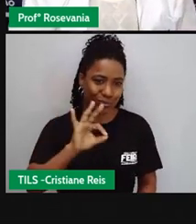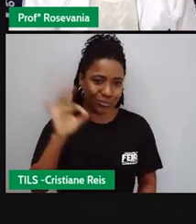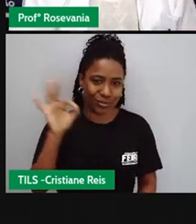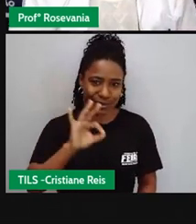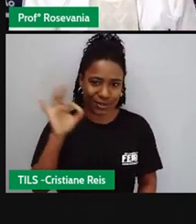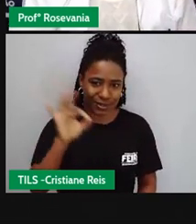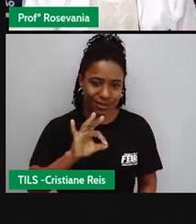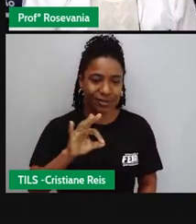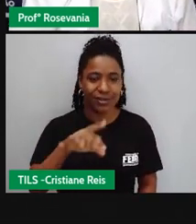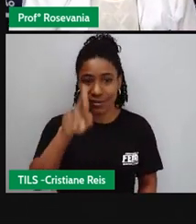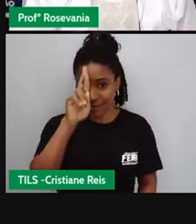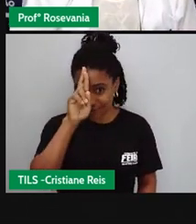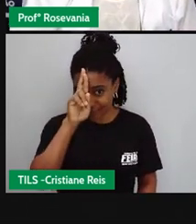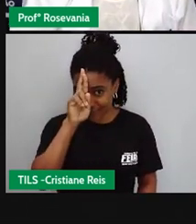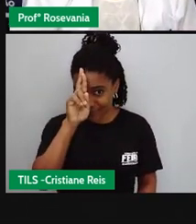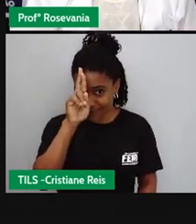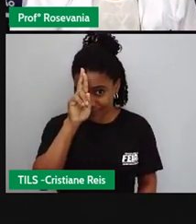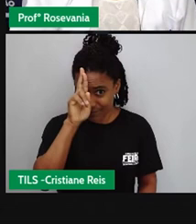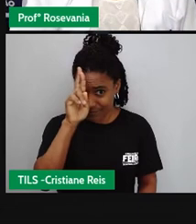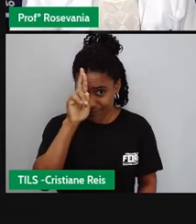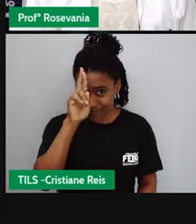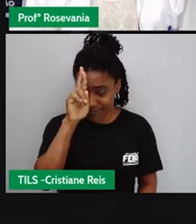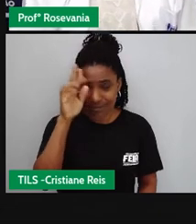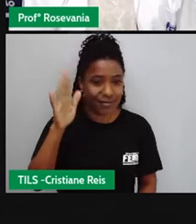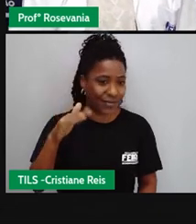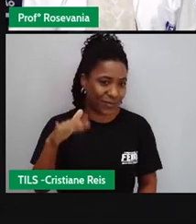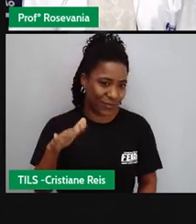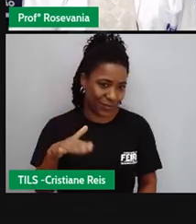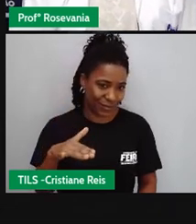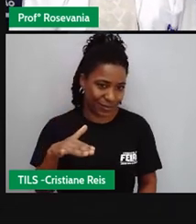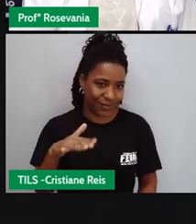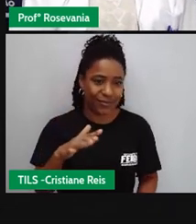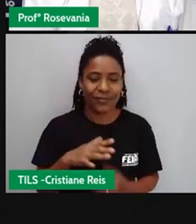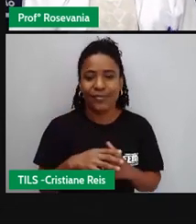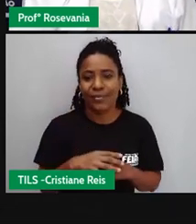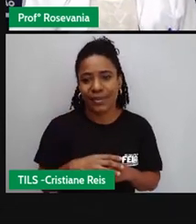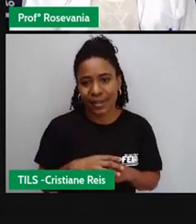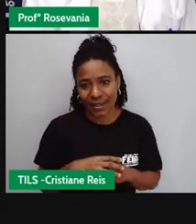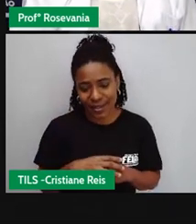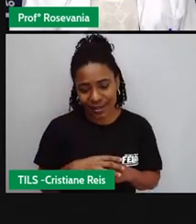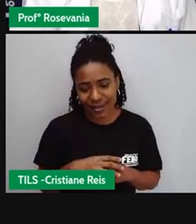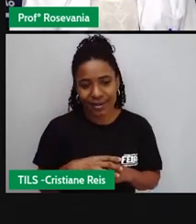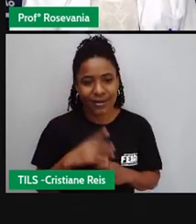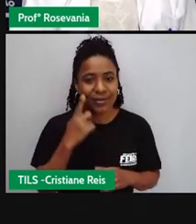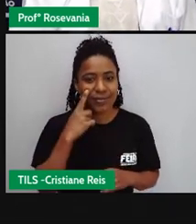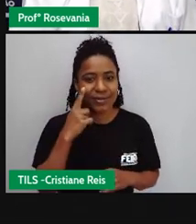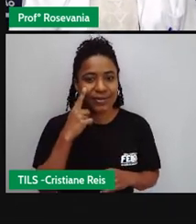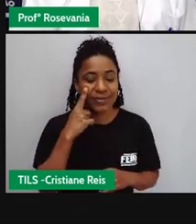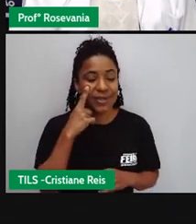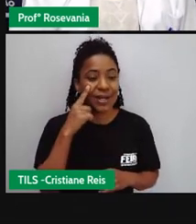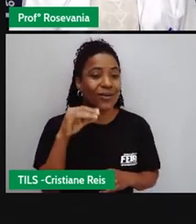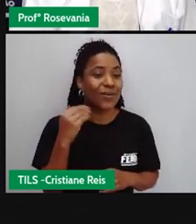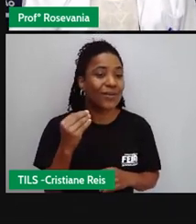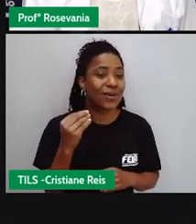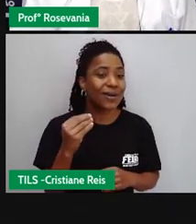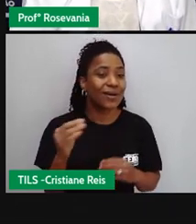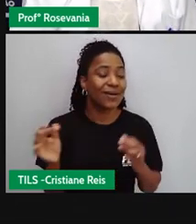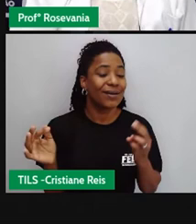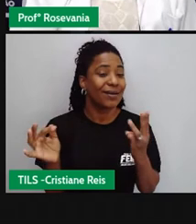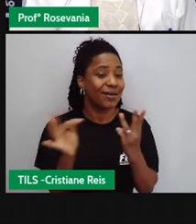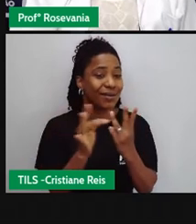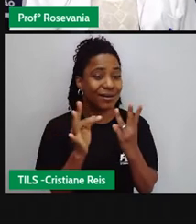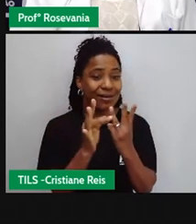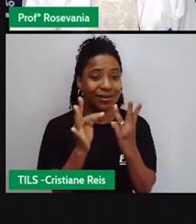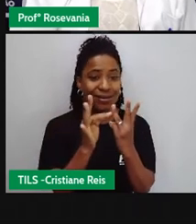depois de meia-noite que era um tipo só e ficava mais barato aí quando a chega na conexão móvel 40%